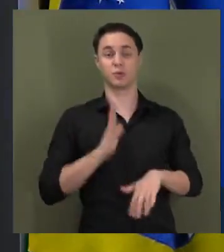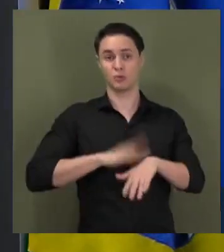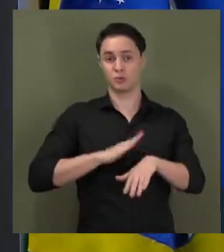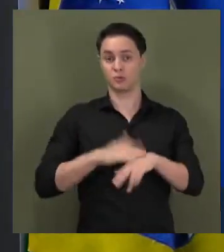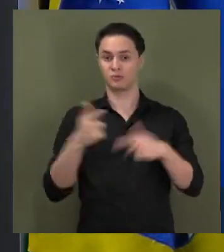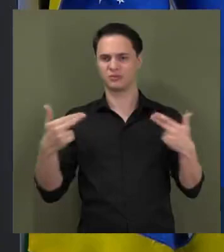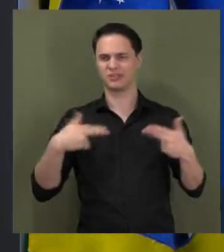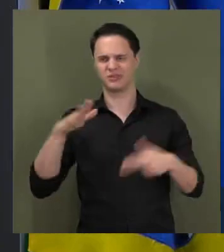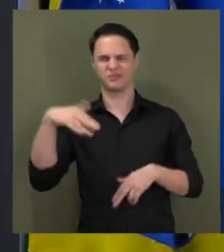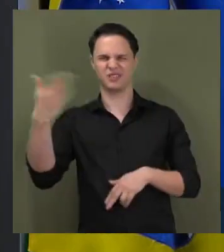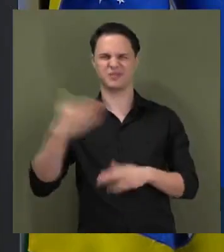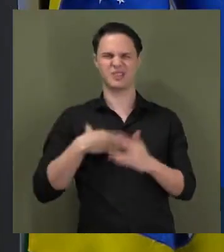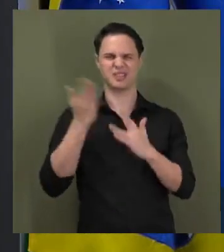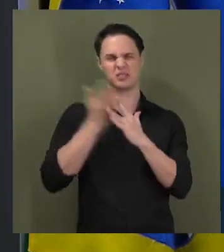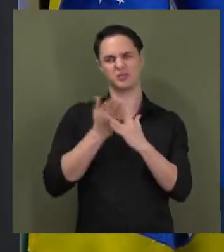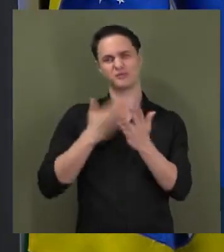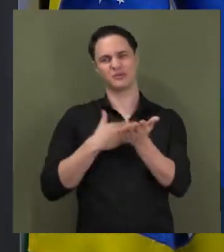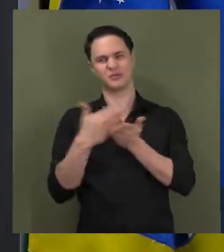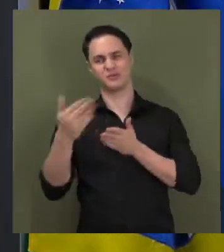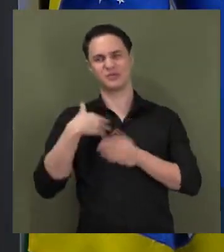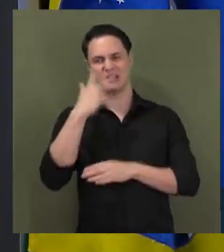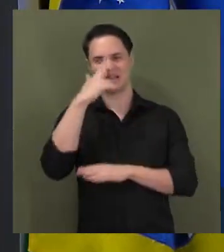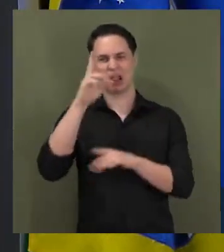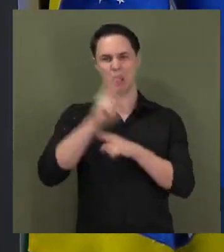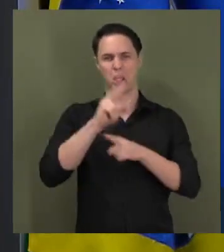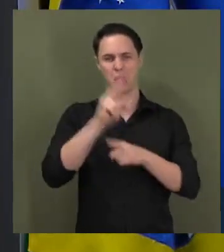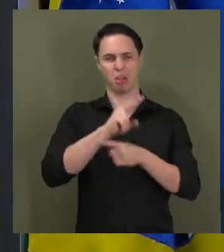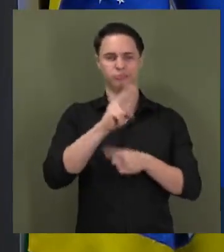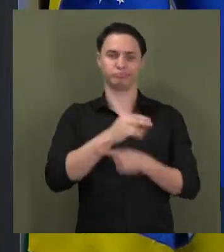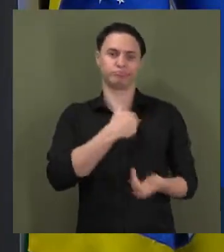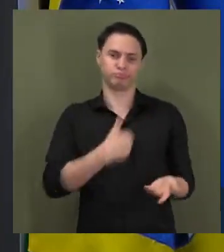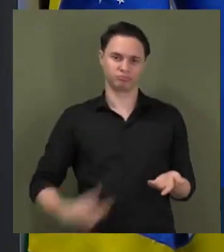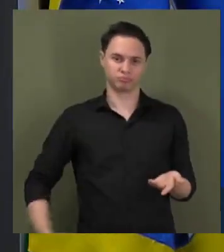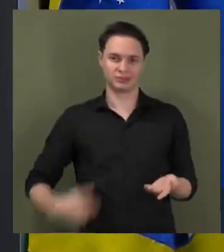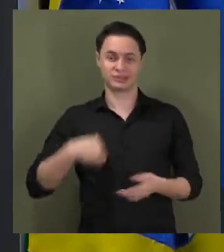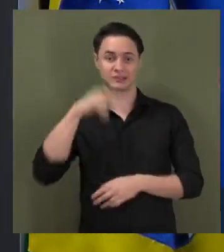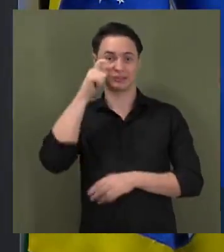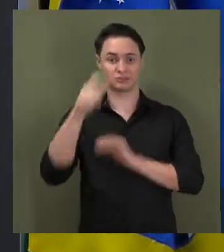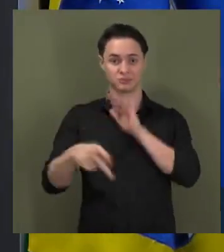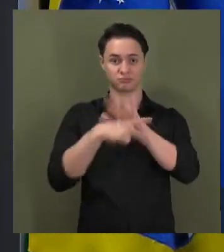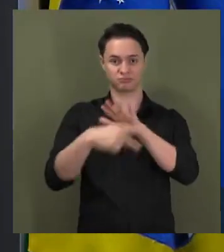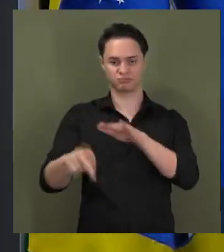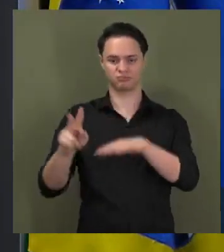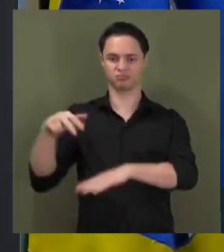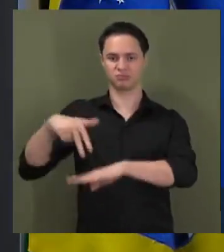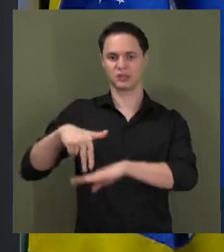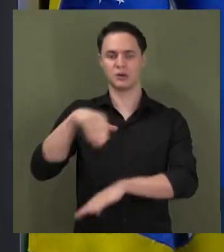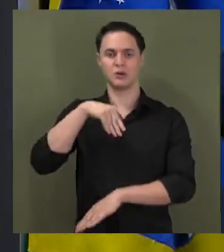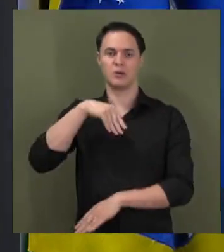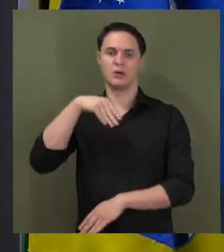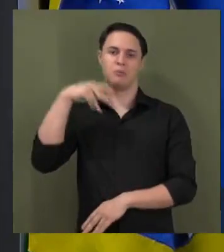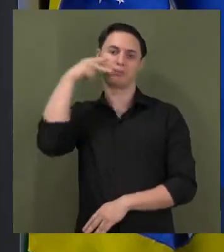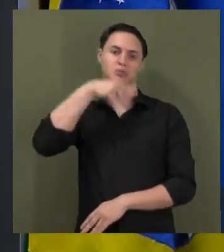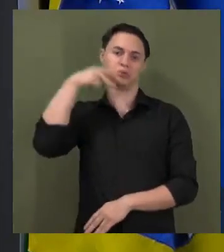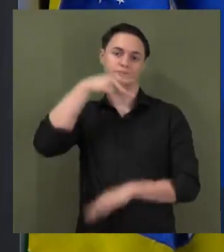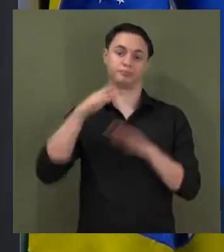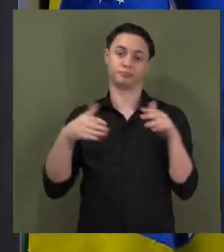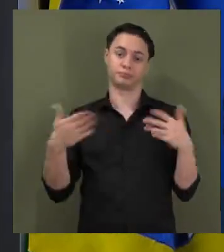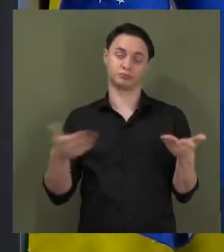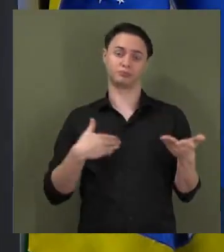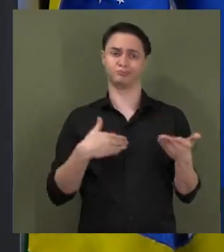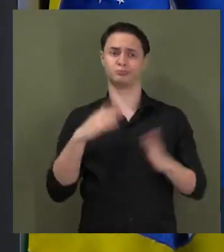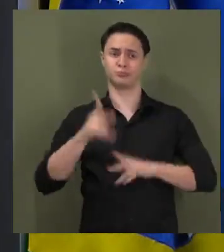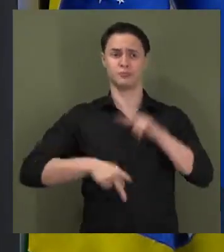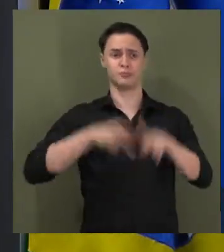a coisa começou a virar a blindagem escancarada, os interesses de palanque político. Aí o brasileiro viu